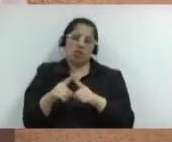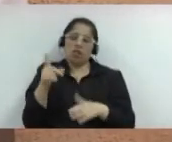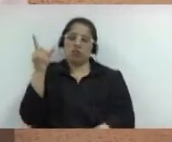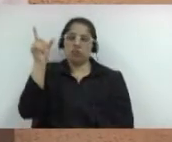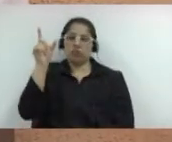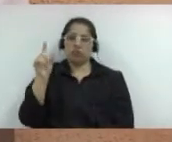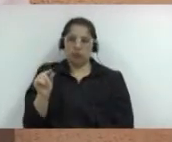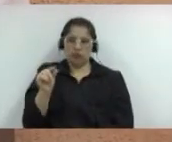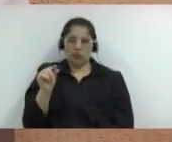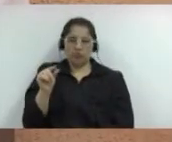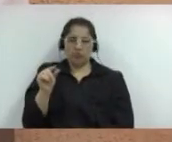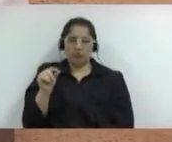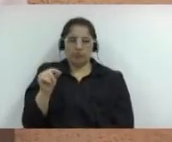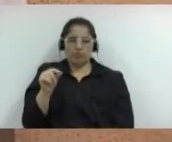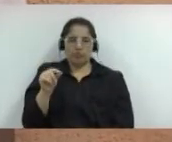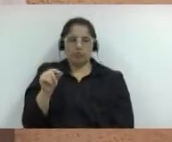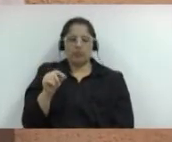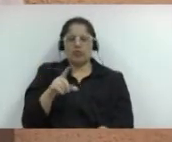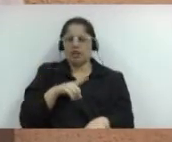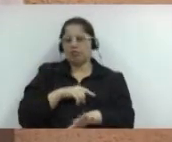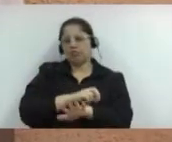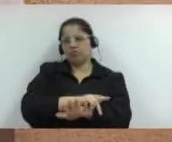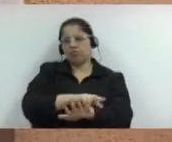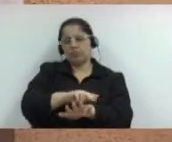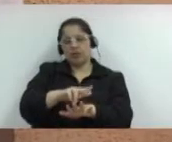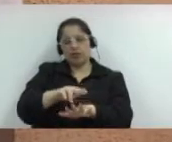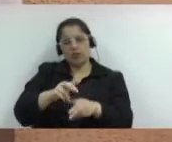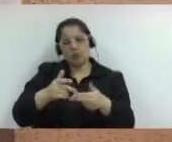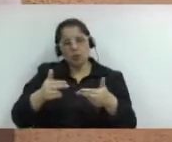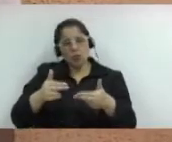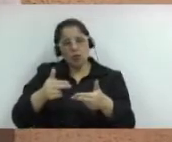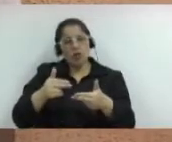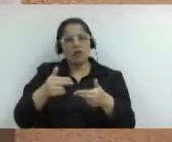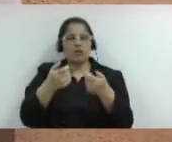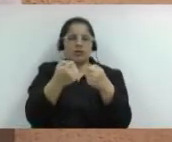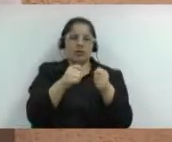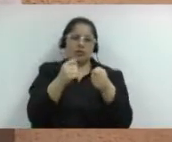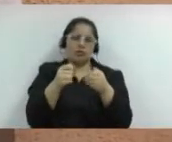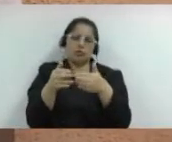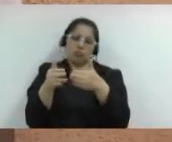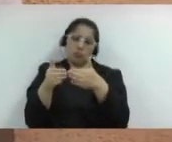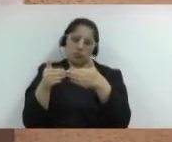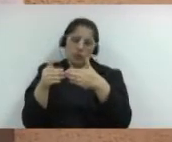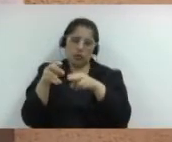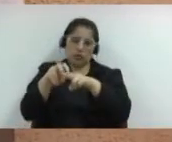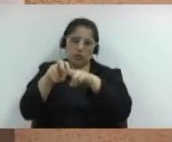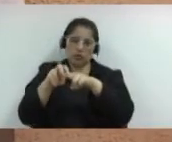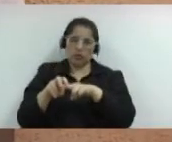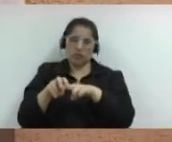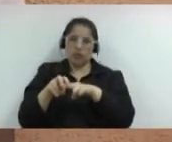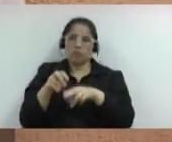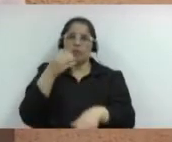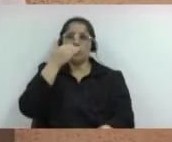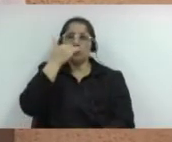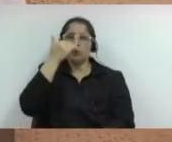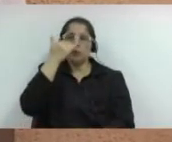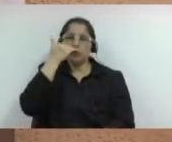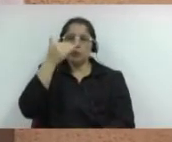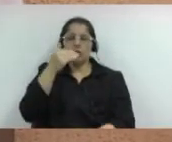Há muito mais a se fazer lá. Por isso, deixo meu apelo aos senhores vereadores que lutem pela